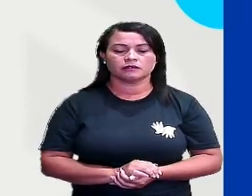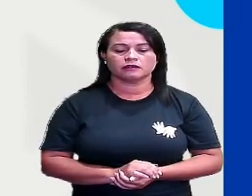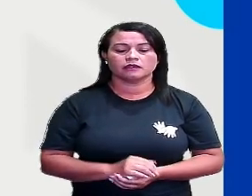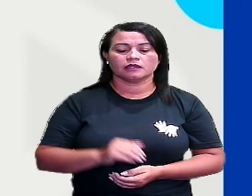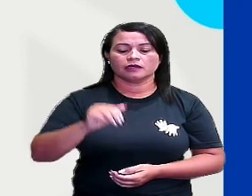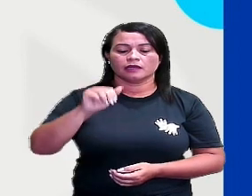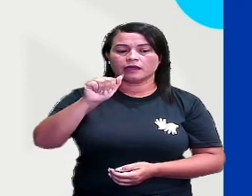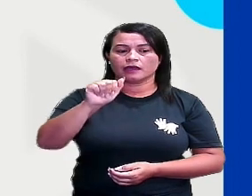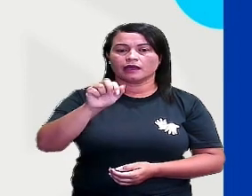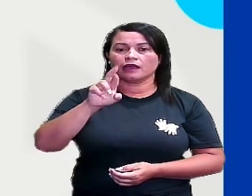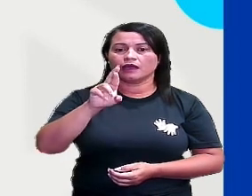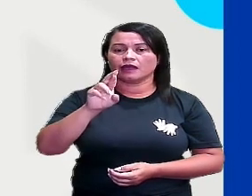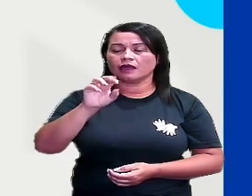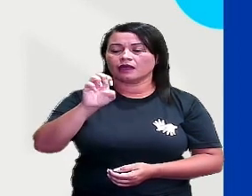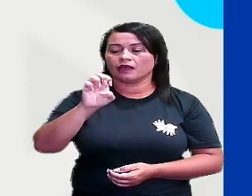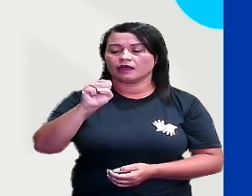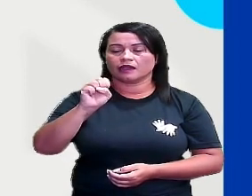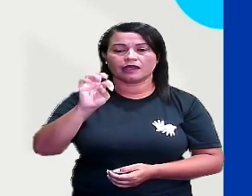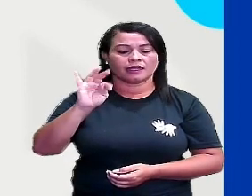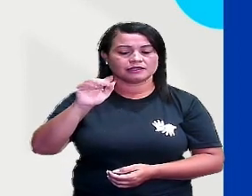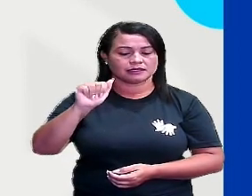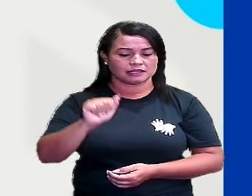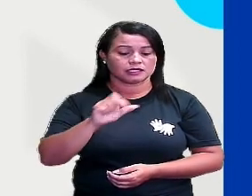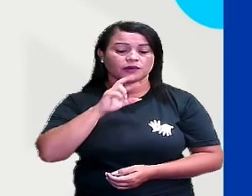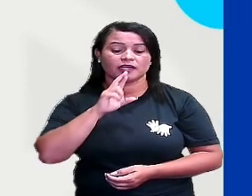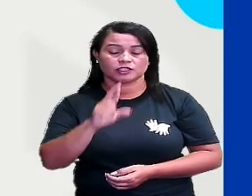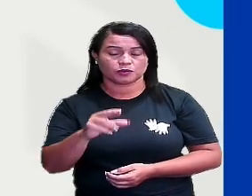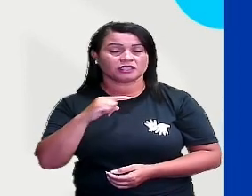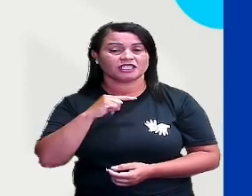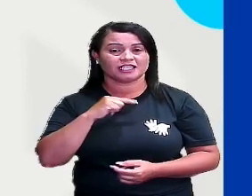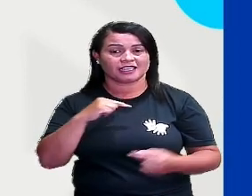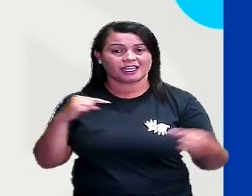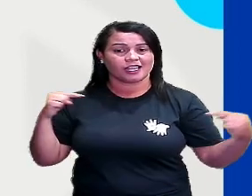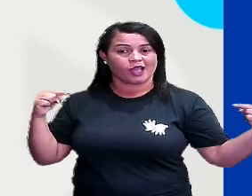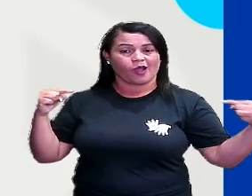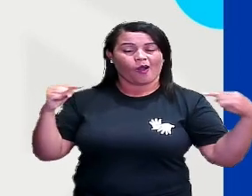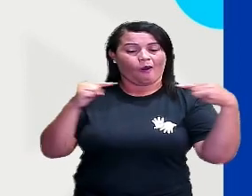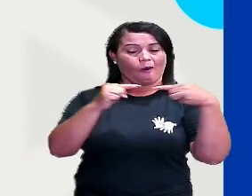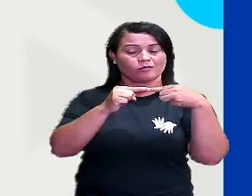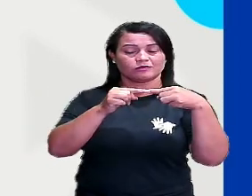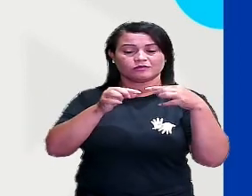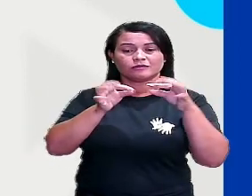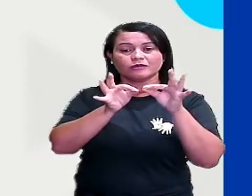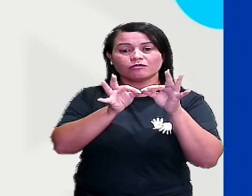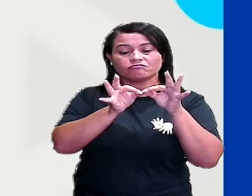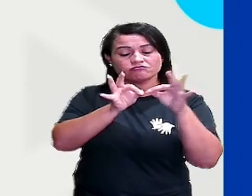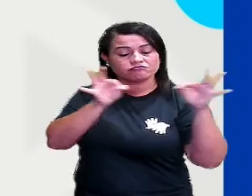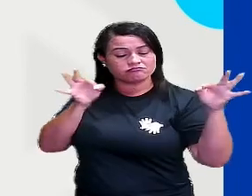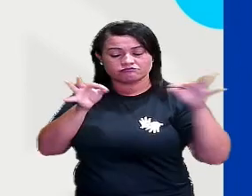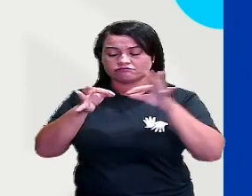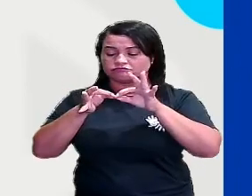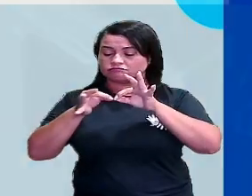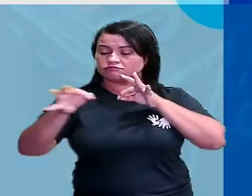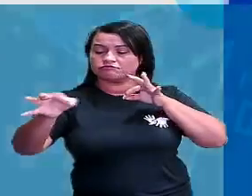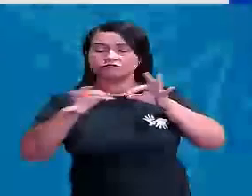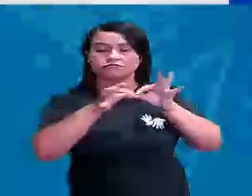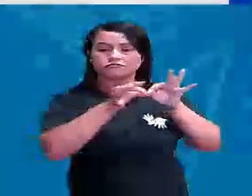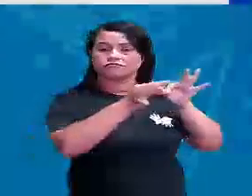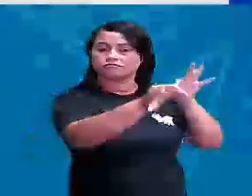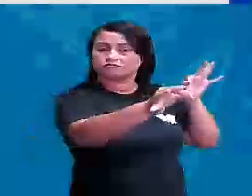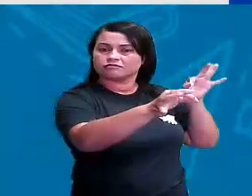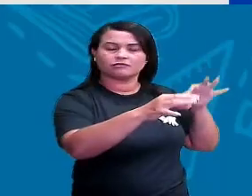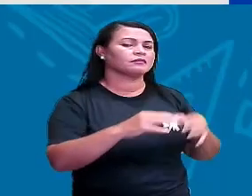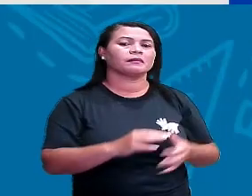aresta são o resultado do encontro entre duas faces que formam uma linha. Ou seja, um segmentozinho de reta,